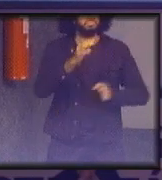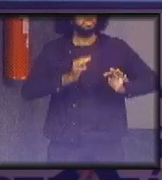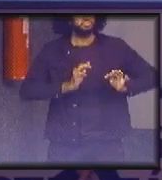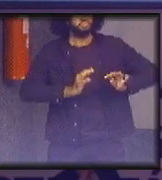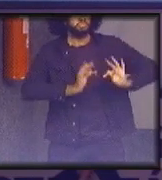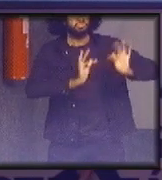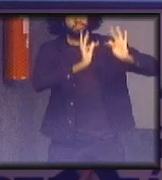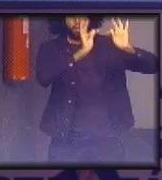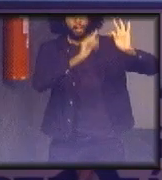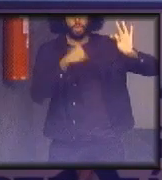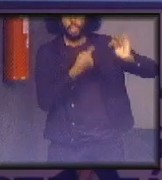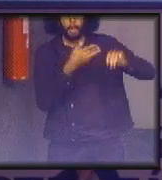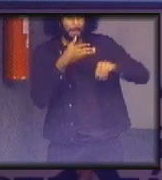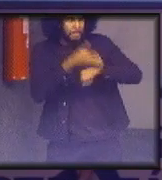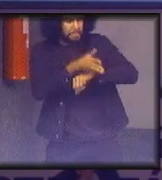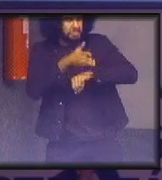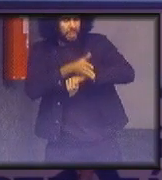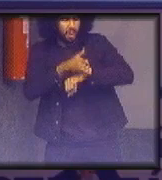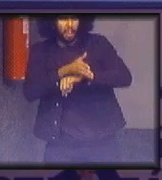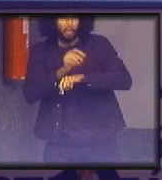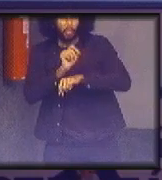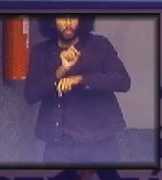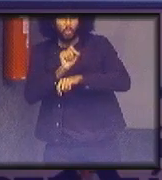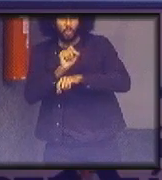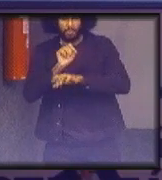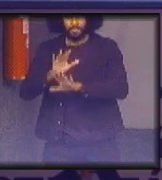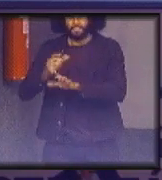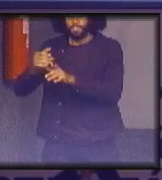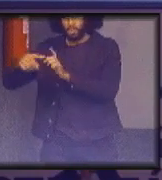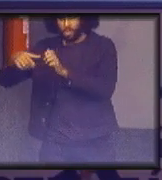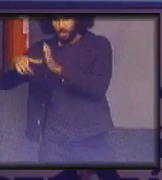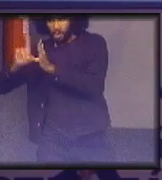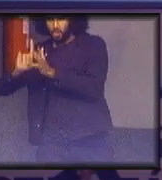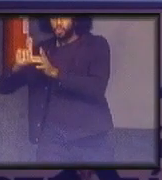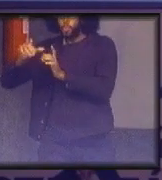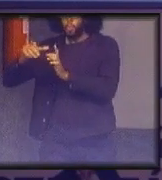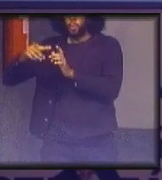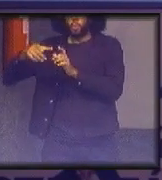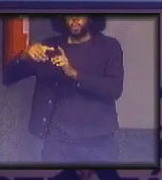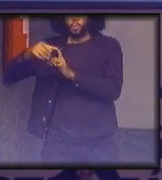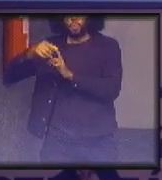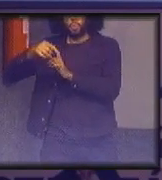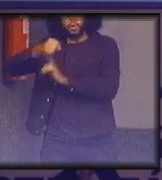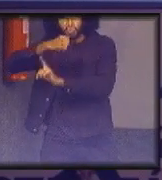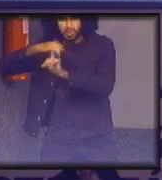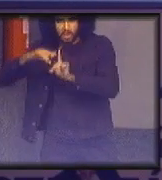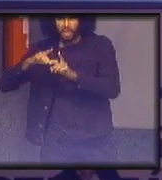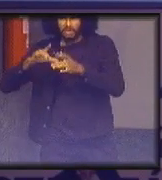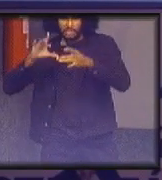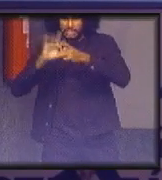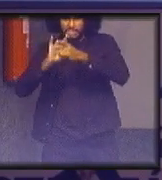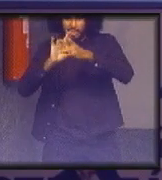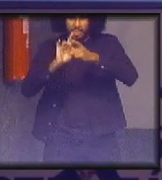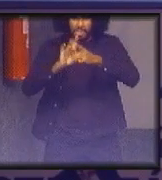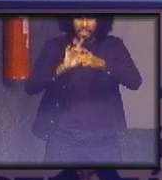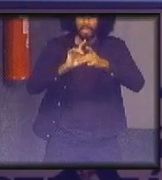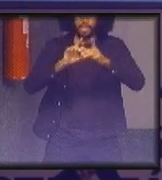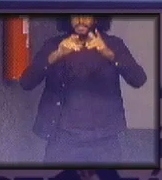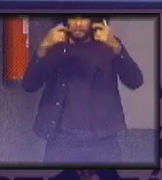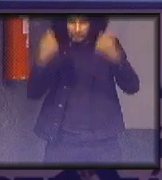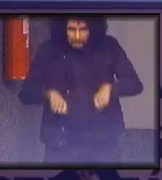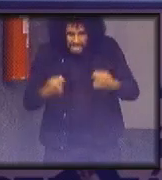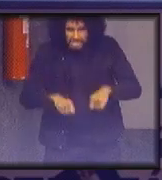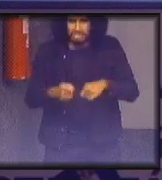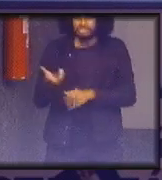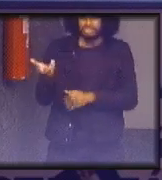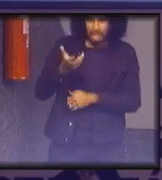entrando que é de uma sociedade conectada e que preza e que precisa e